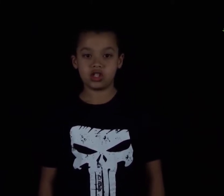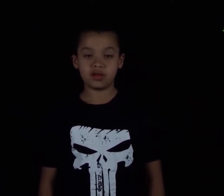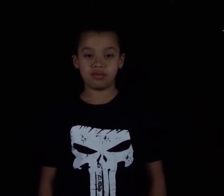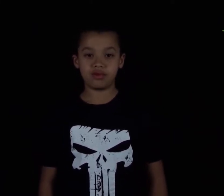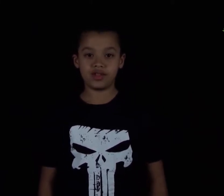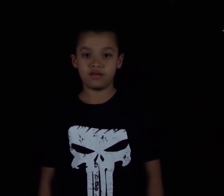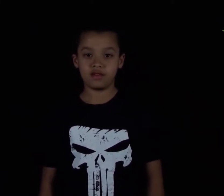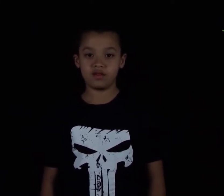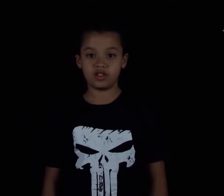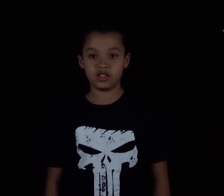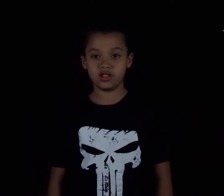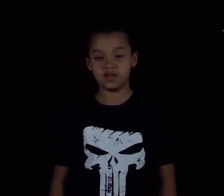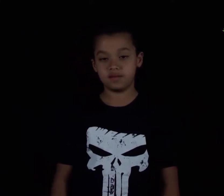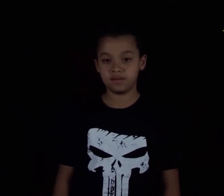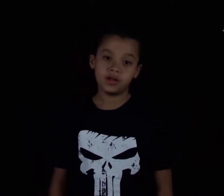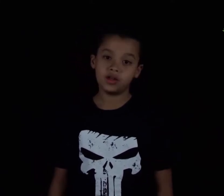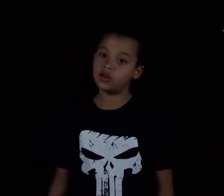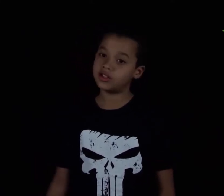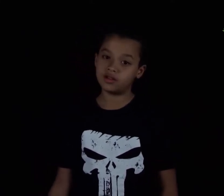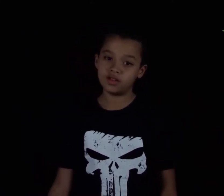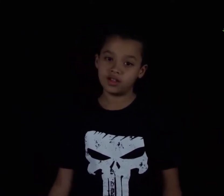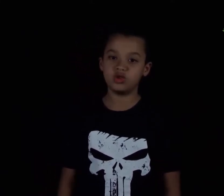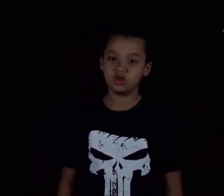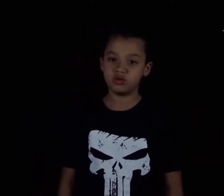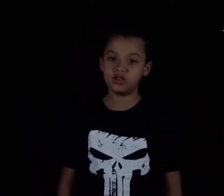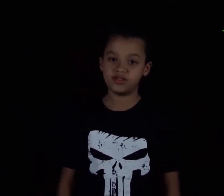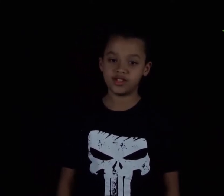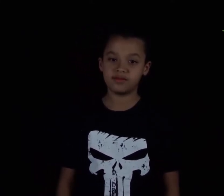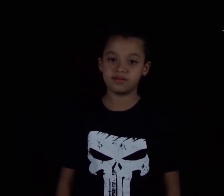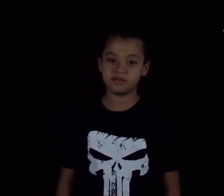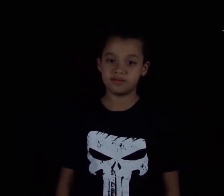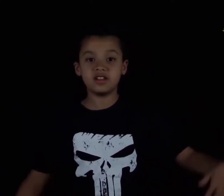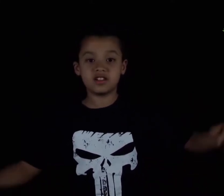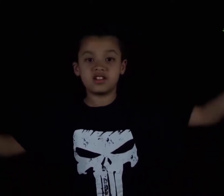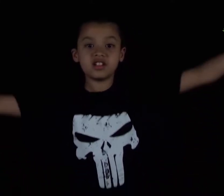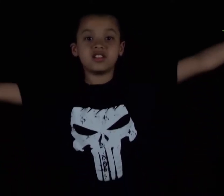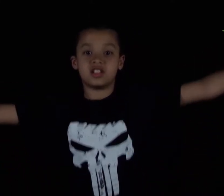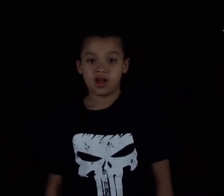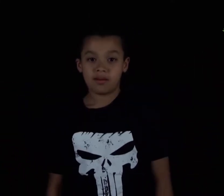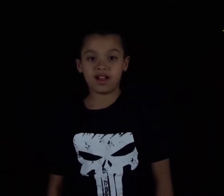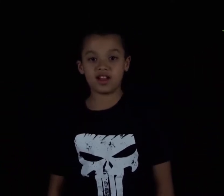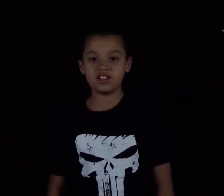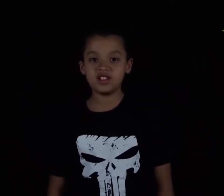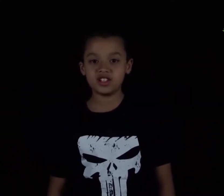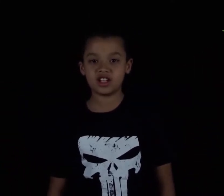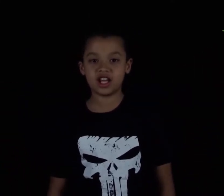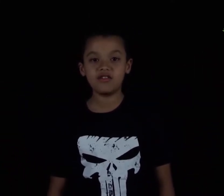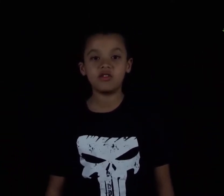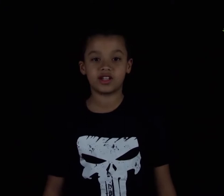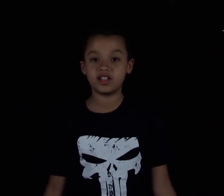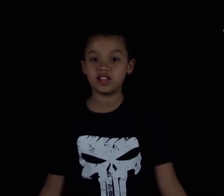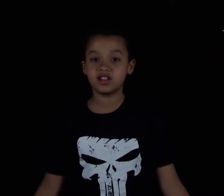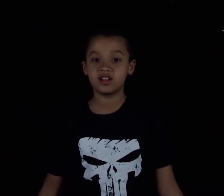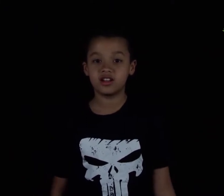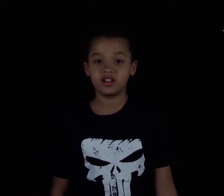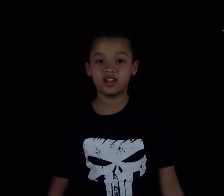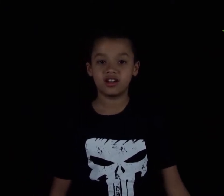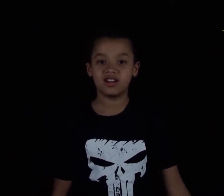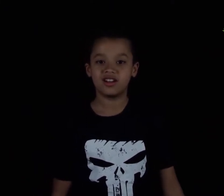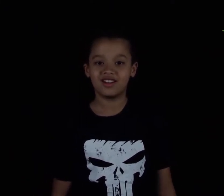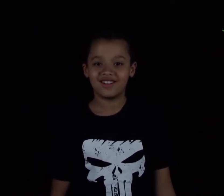Só depois tem vocês. E nossa vida, não de uma vez. Olha os índios. Mas as índios já estavam aqui.